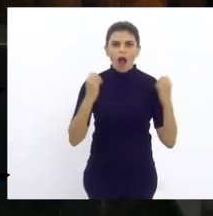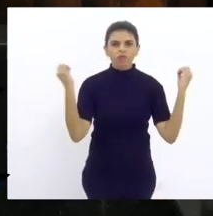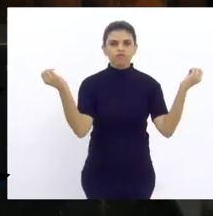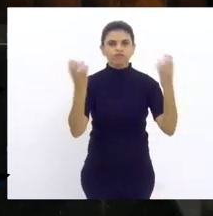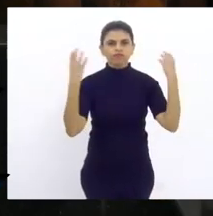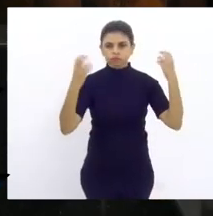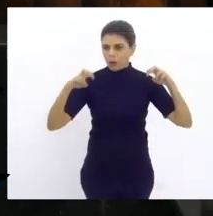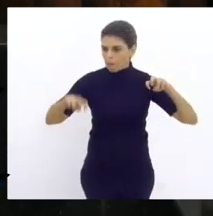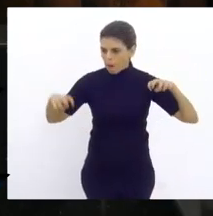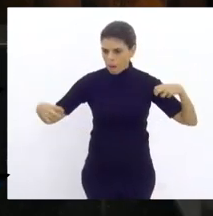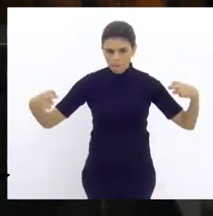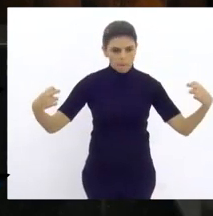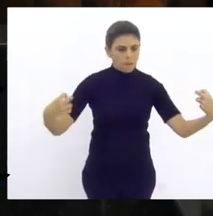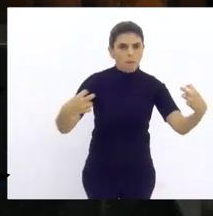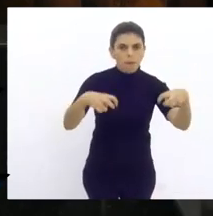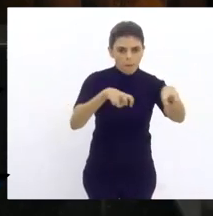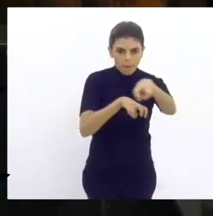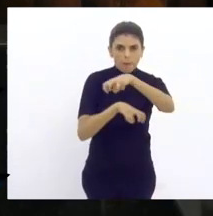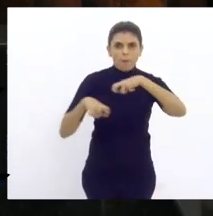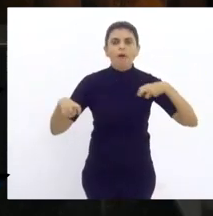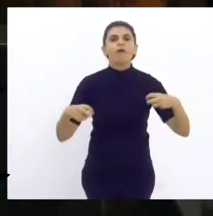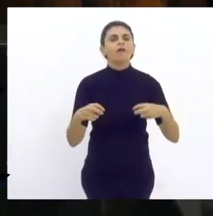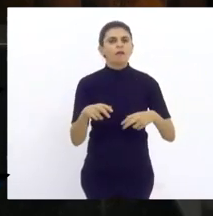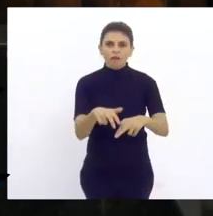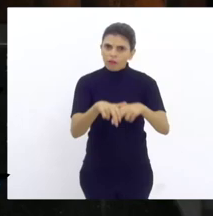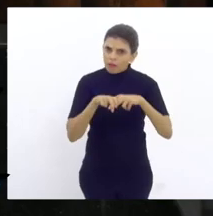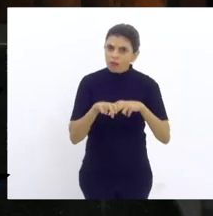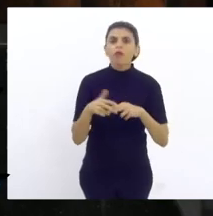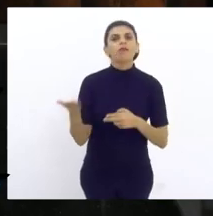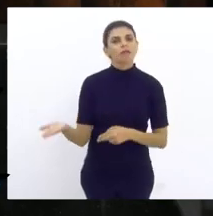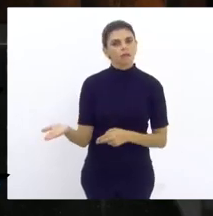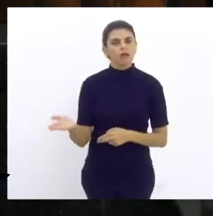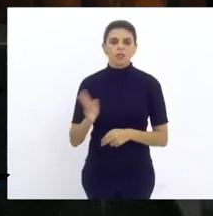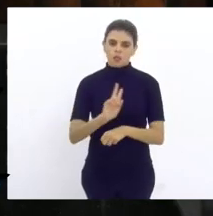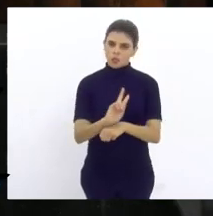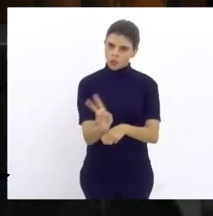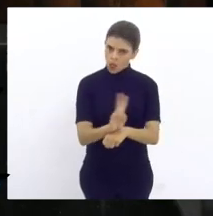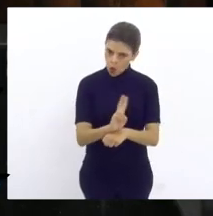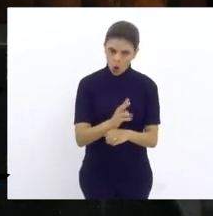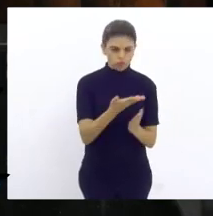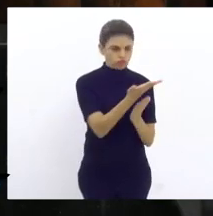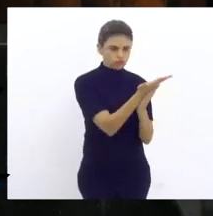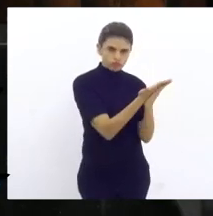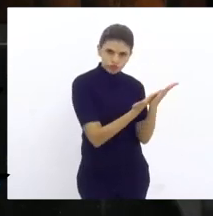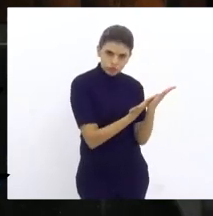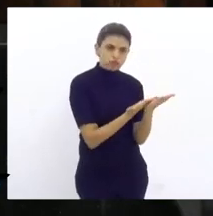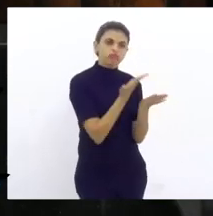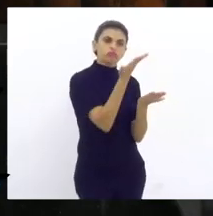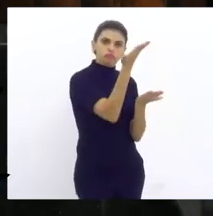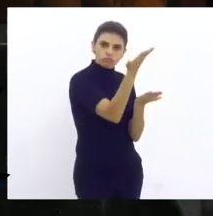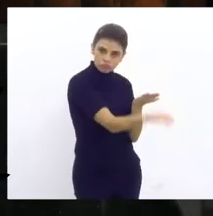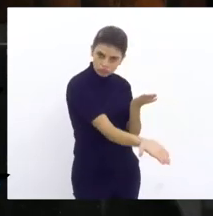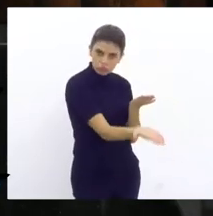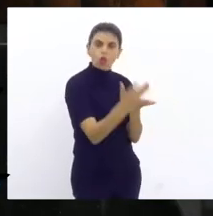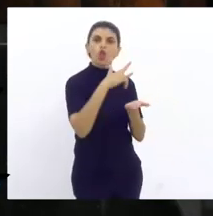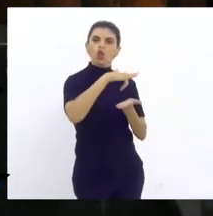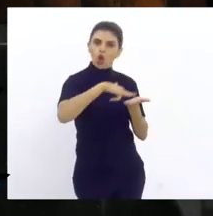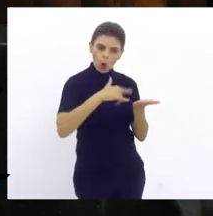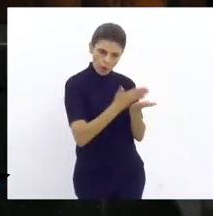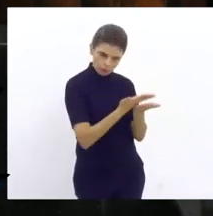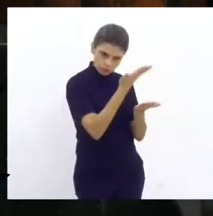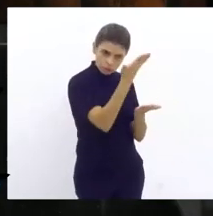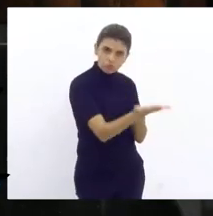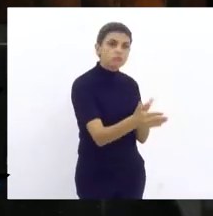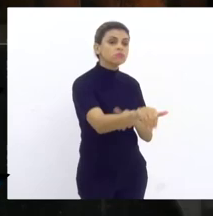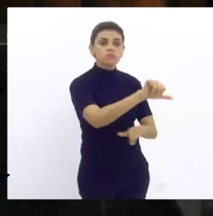estádio. O que é eu vou, através da comissão de segurança, nós estamos mandando um documento de informação para a gente entender o que a